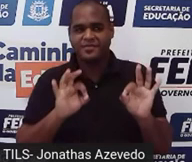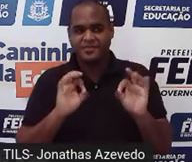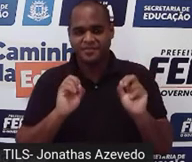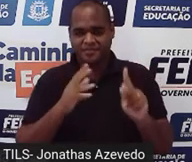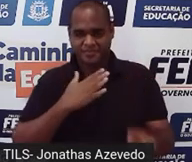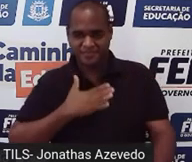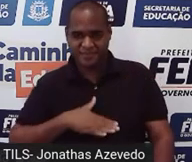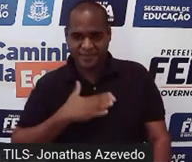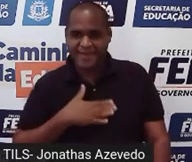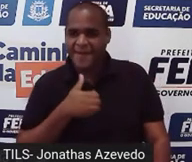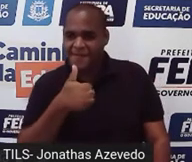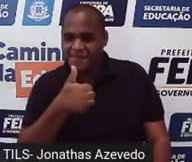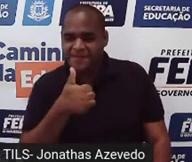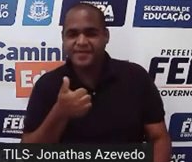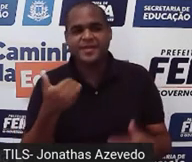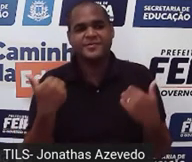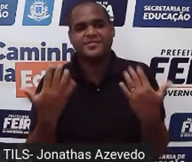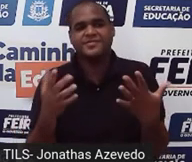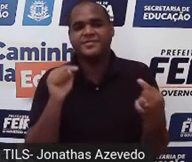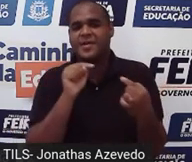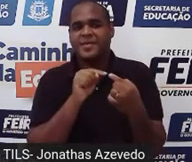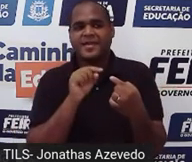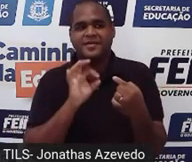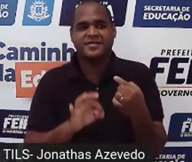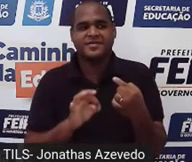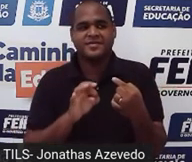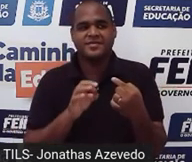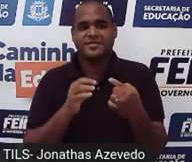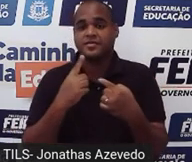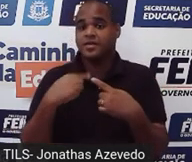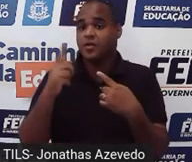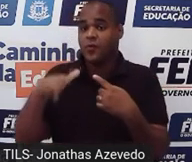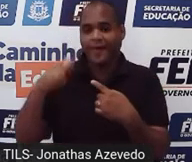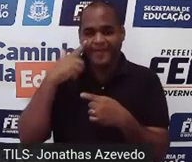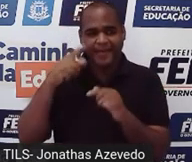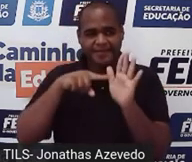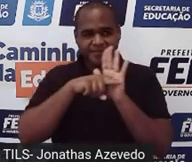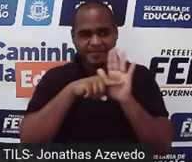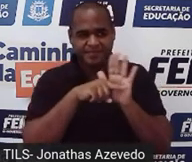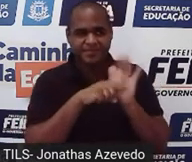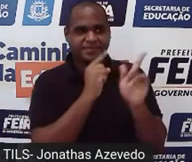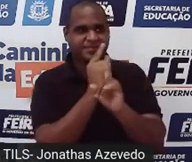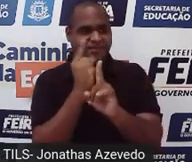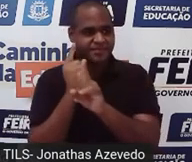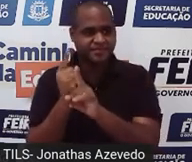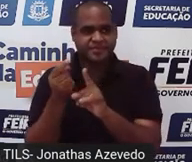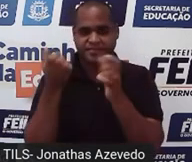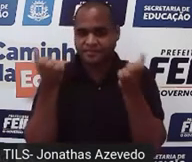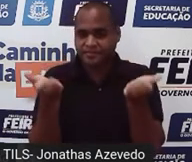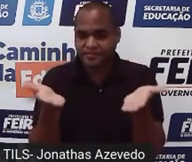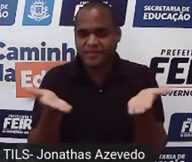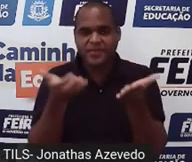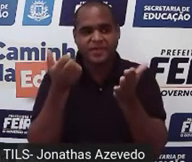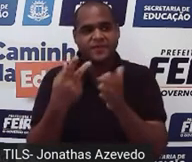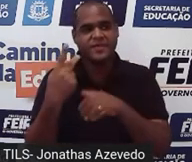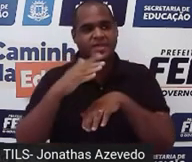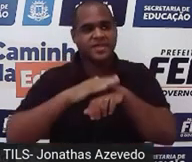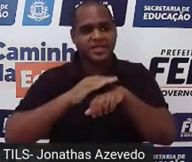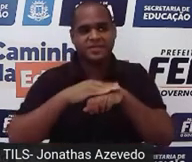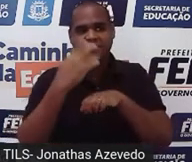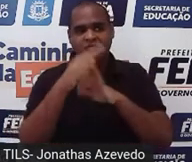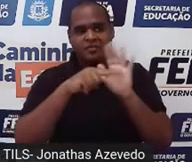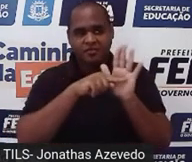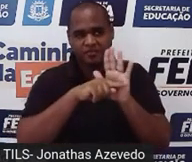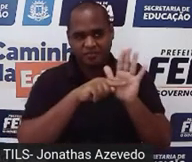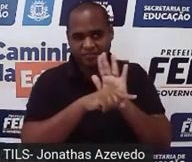Então, é isso aí. Vamos fazer mais um momento de avaliação, agora avaliar tudo o que você viu